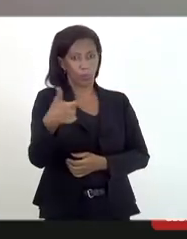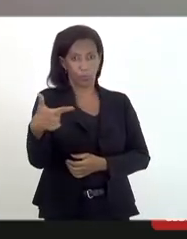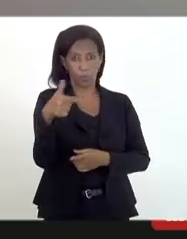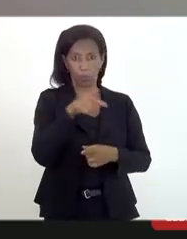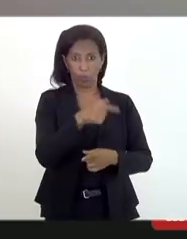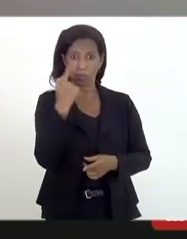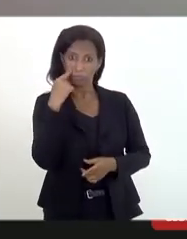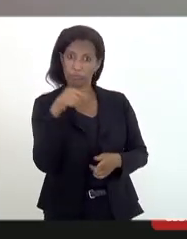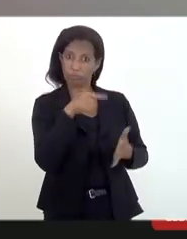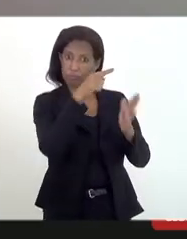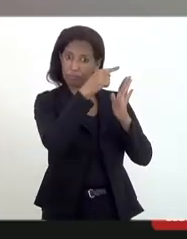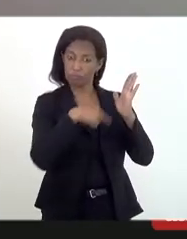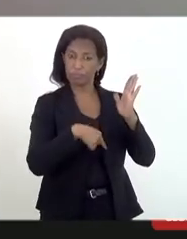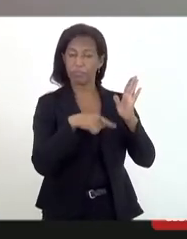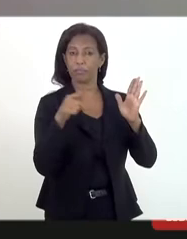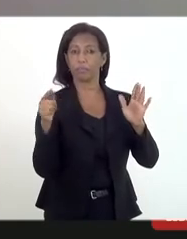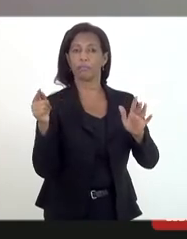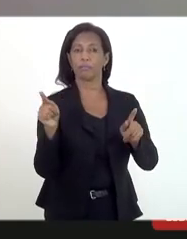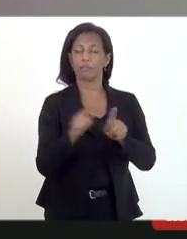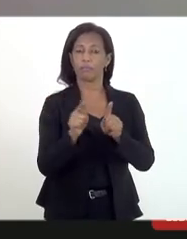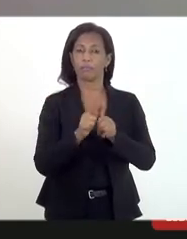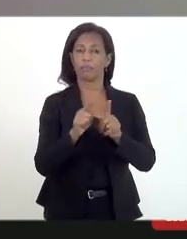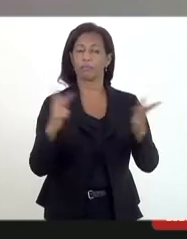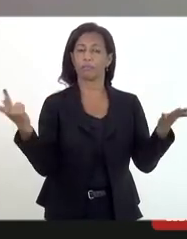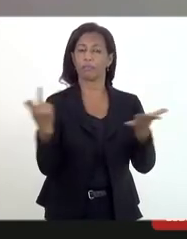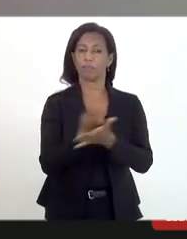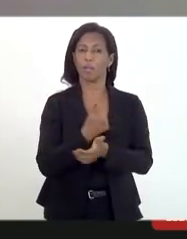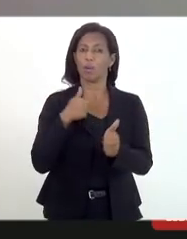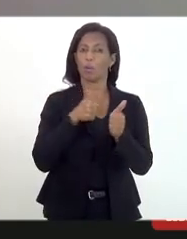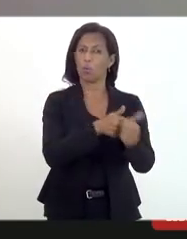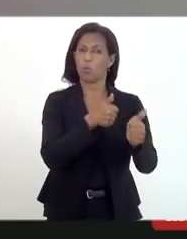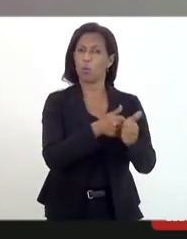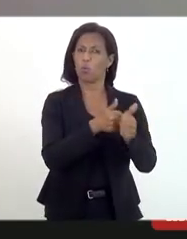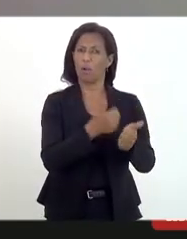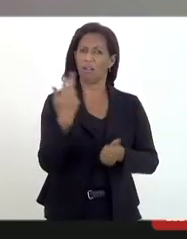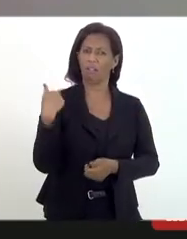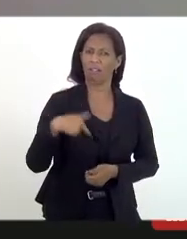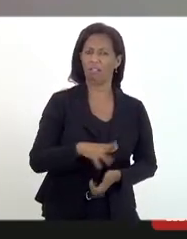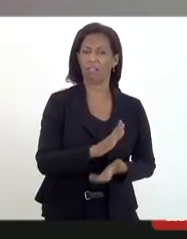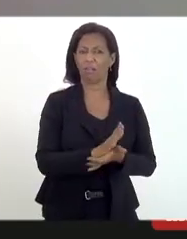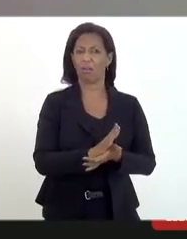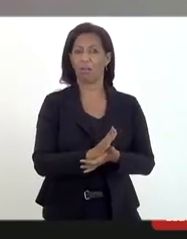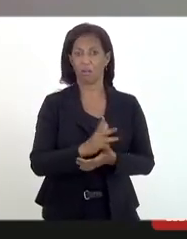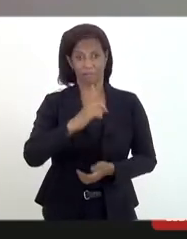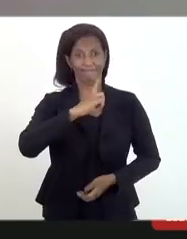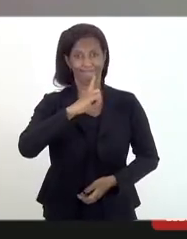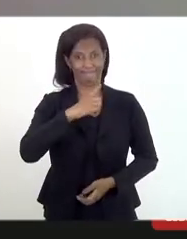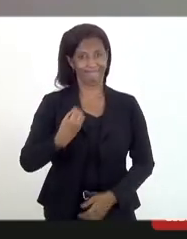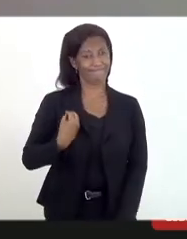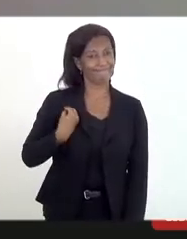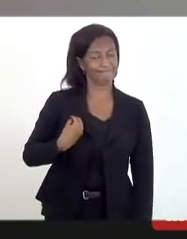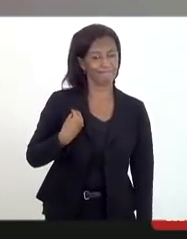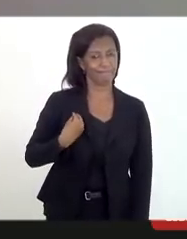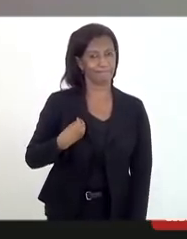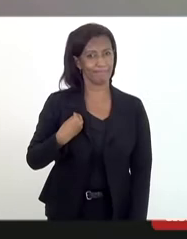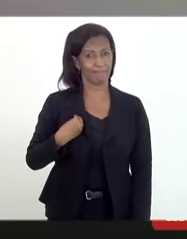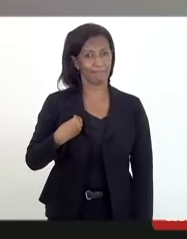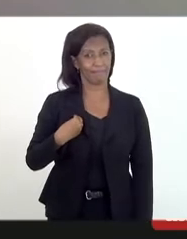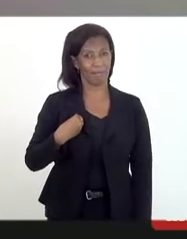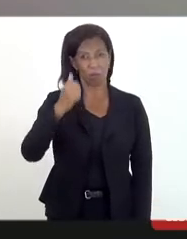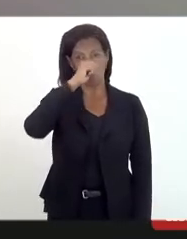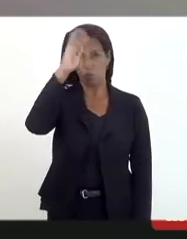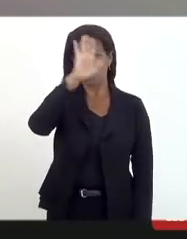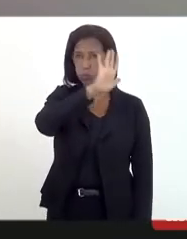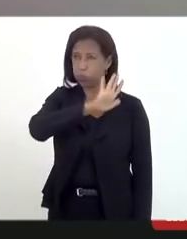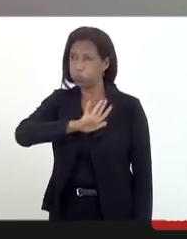constatamos também que o fenômeno da perseguição religiosa existe, em âmbito nacional,